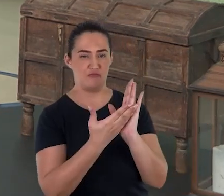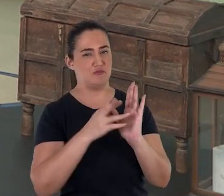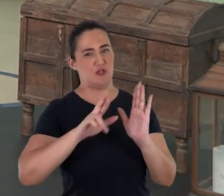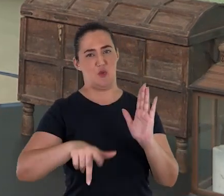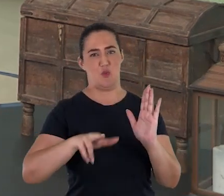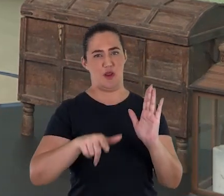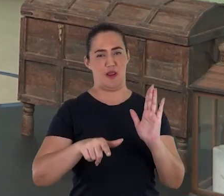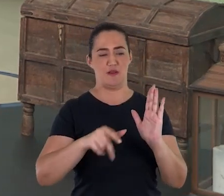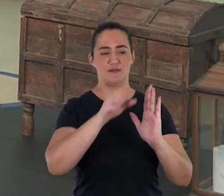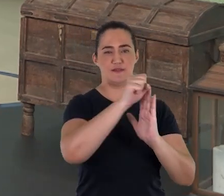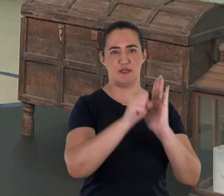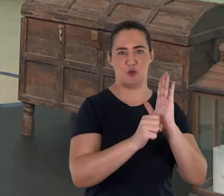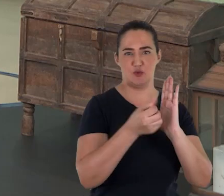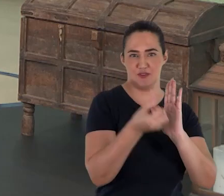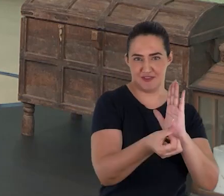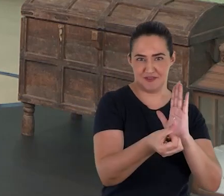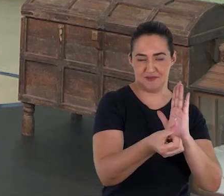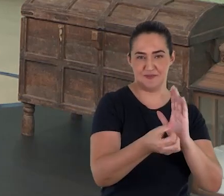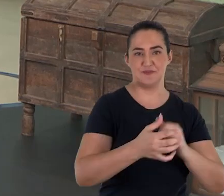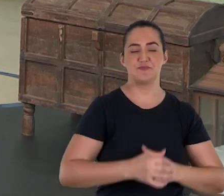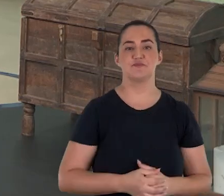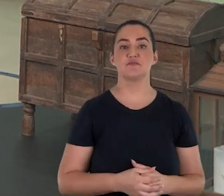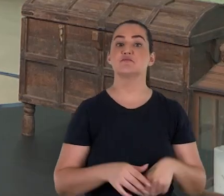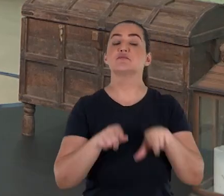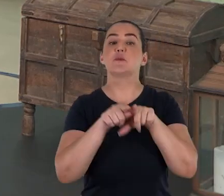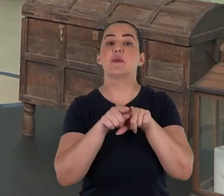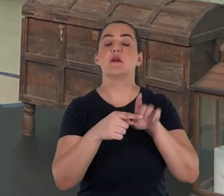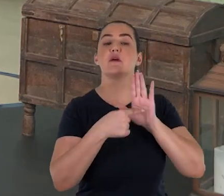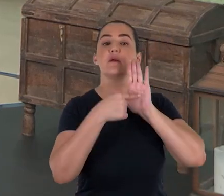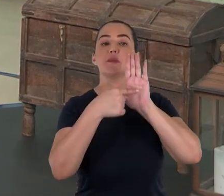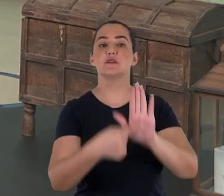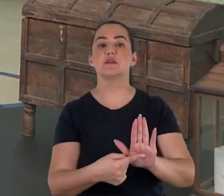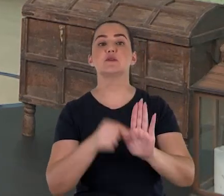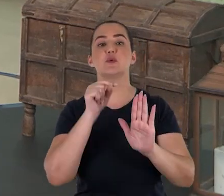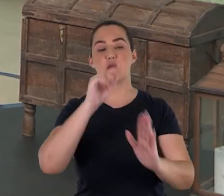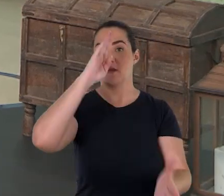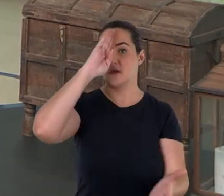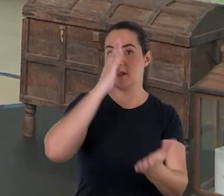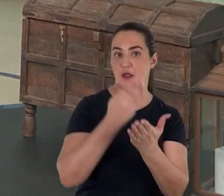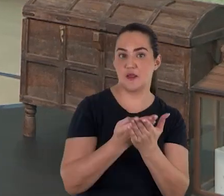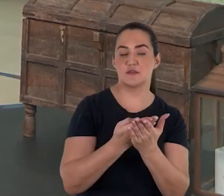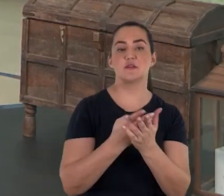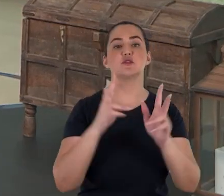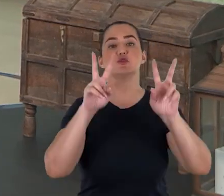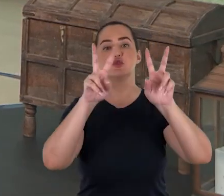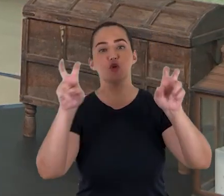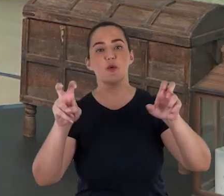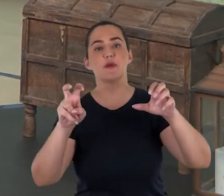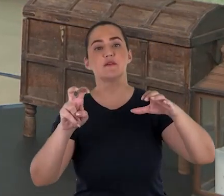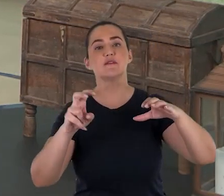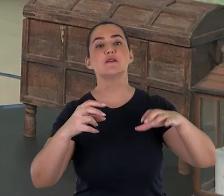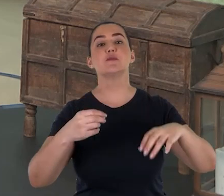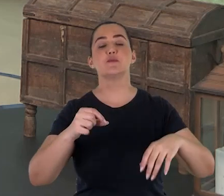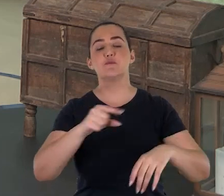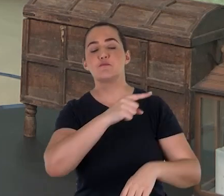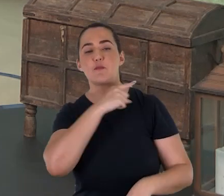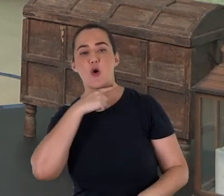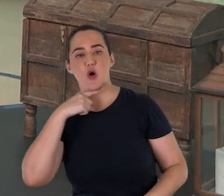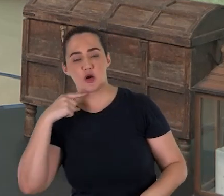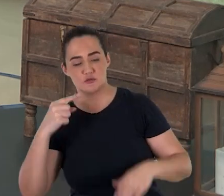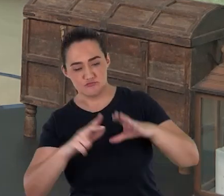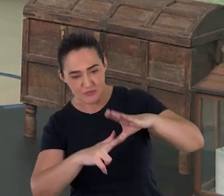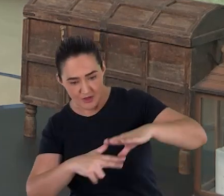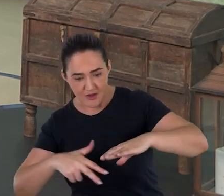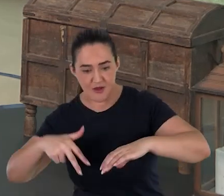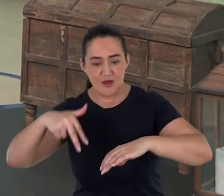pode ser do sexto século. Aliás, ele também apresenta uma crença na ressurreição dos mortos com consequentes